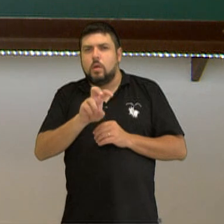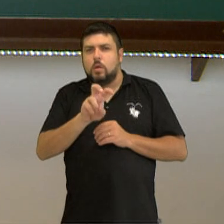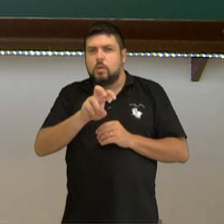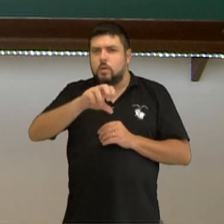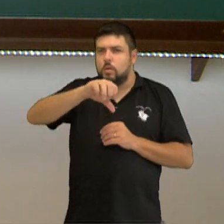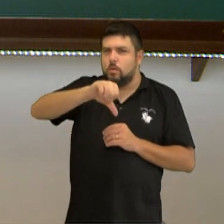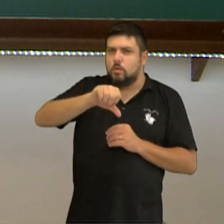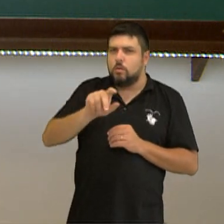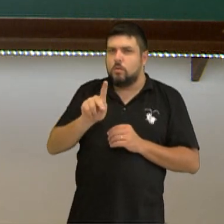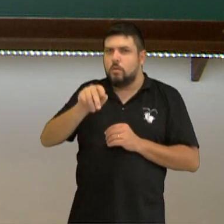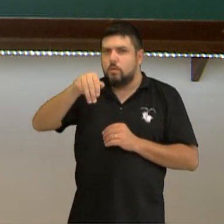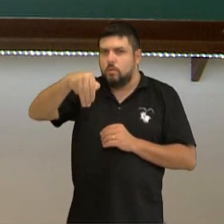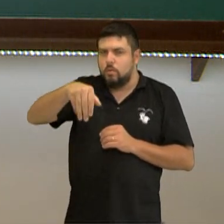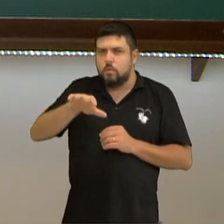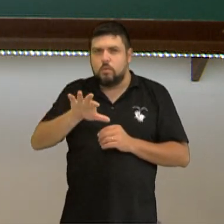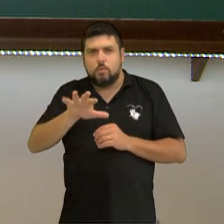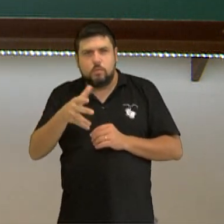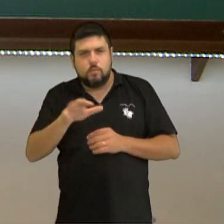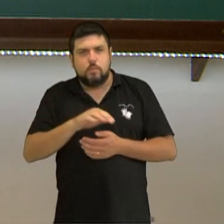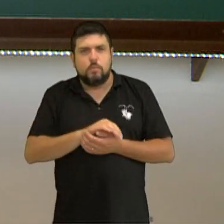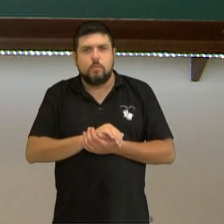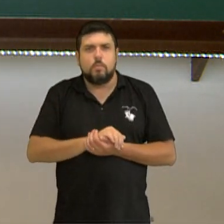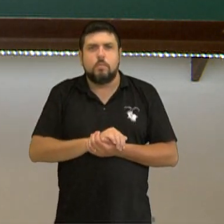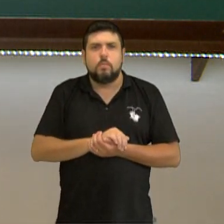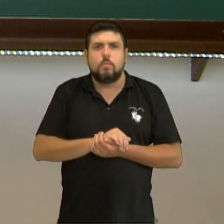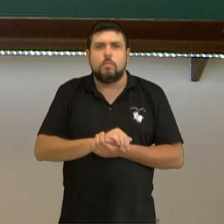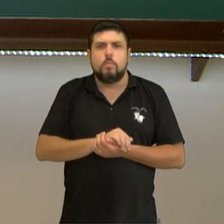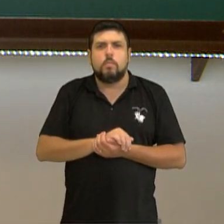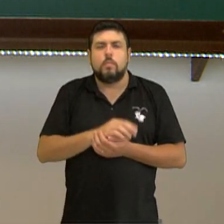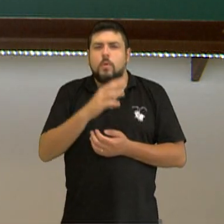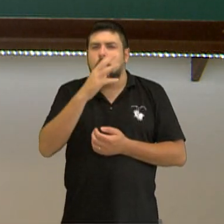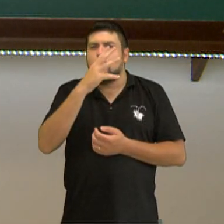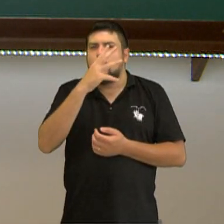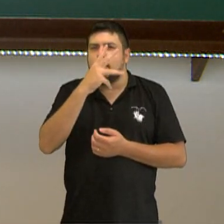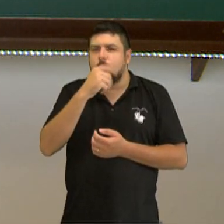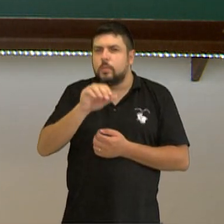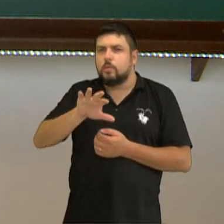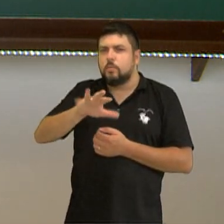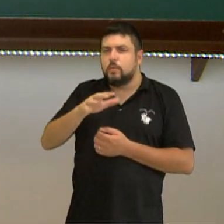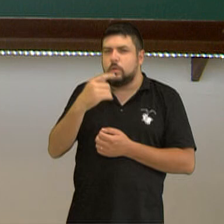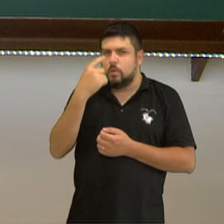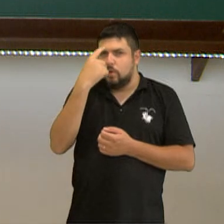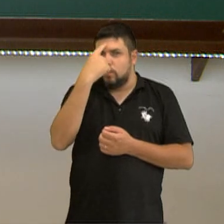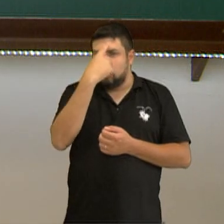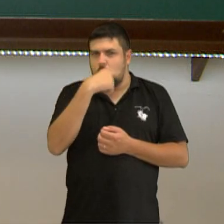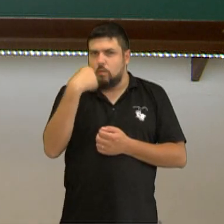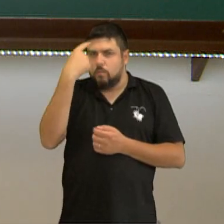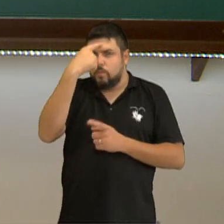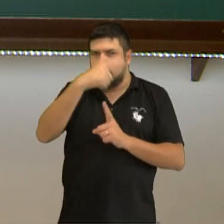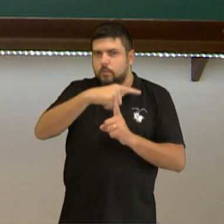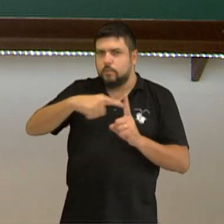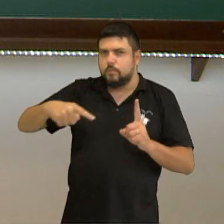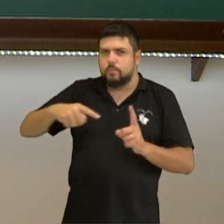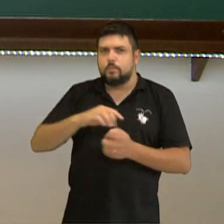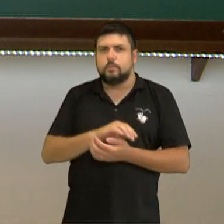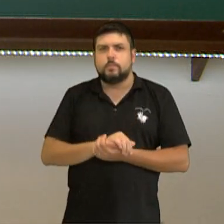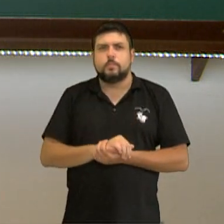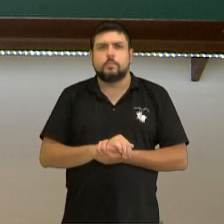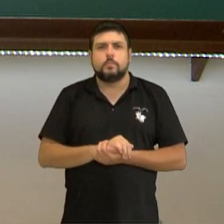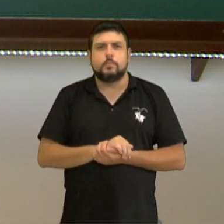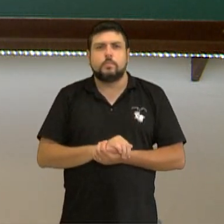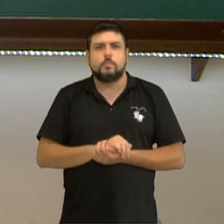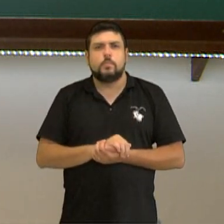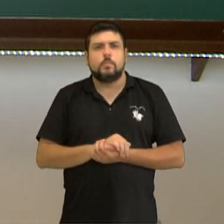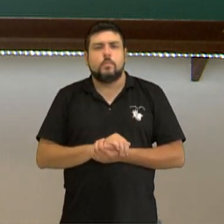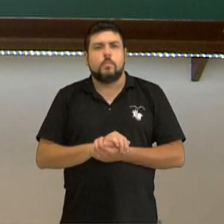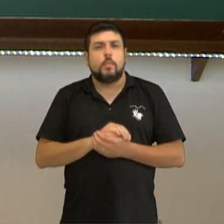quilômetros, aproximadamente aqui, e nós vamos demorar aproximadamente uma hora e meia, certo? Lembrando que